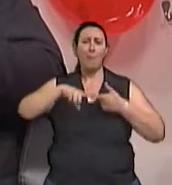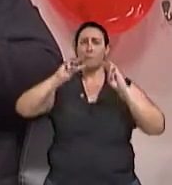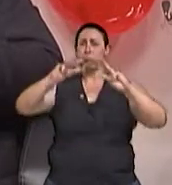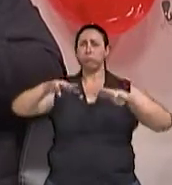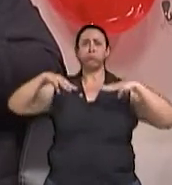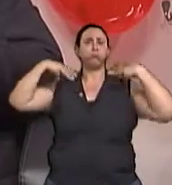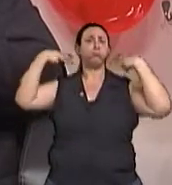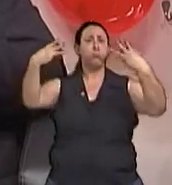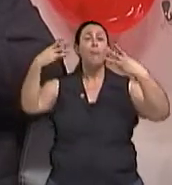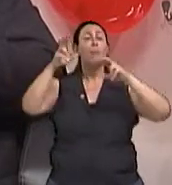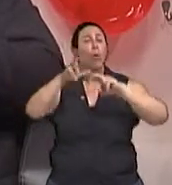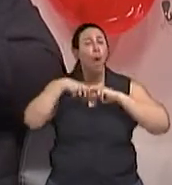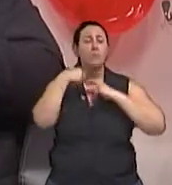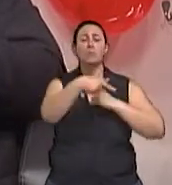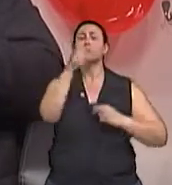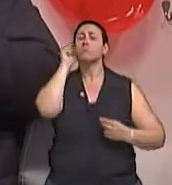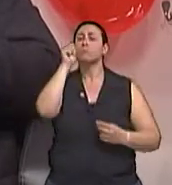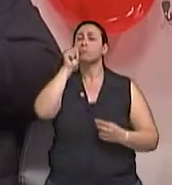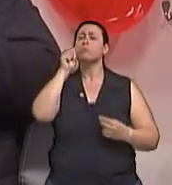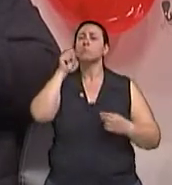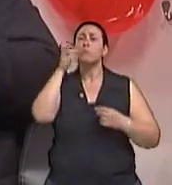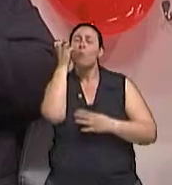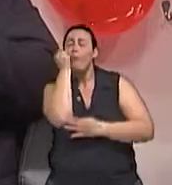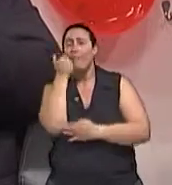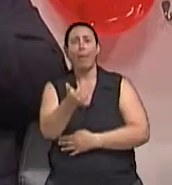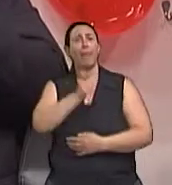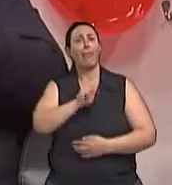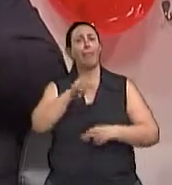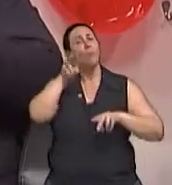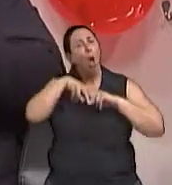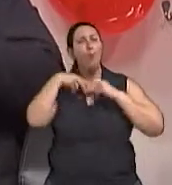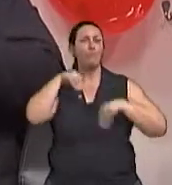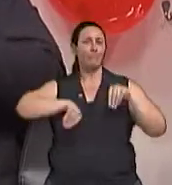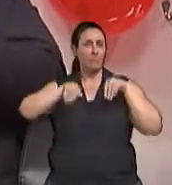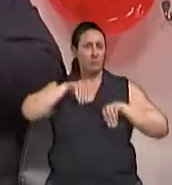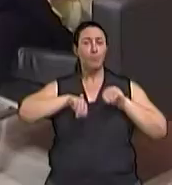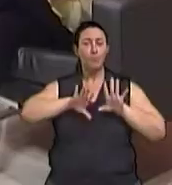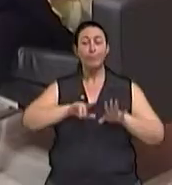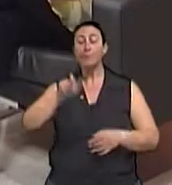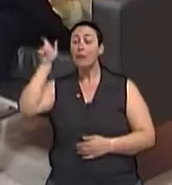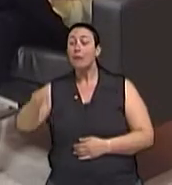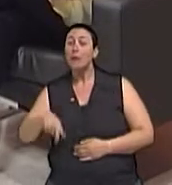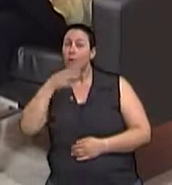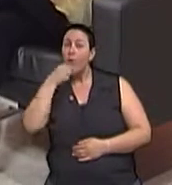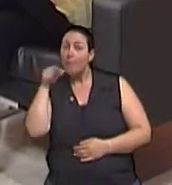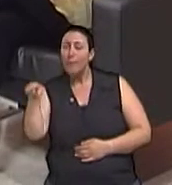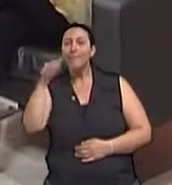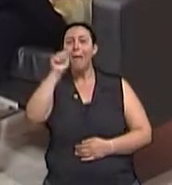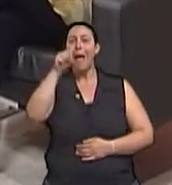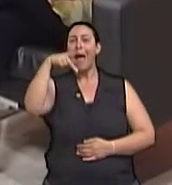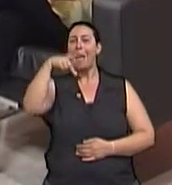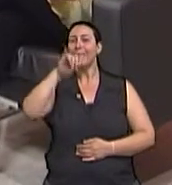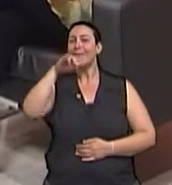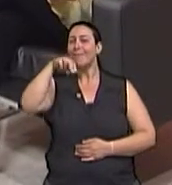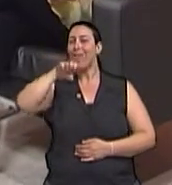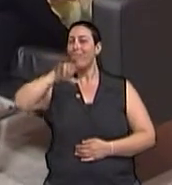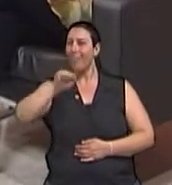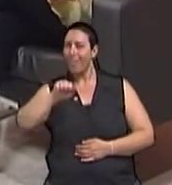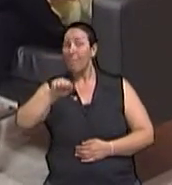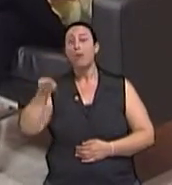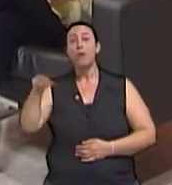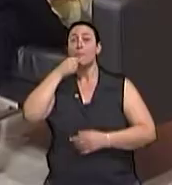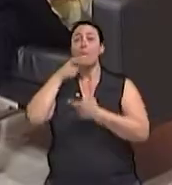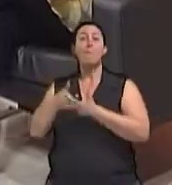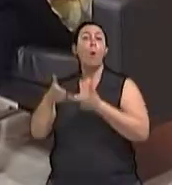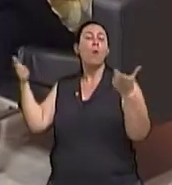homem. E a síndrome da apneia do sono, pelo menos até recentemente, pela obesidade, pelo fato de a obesidade ser mais